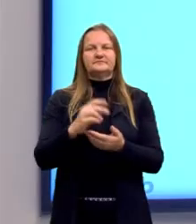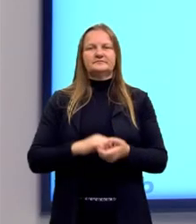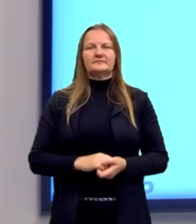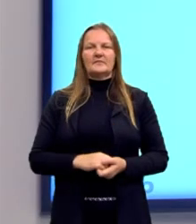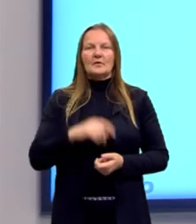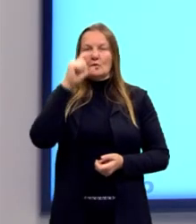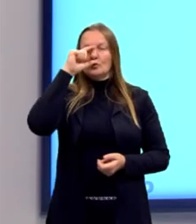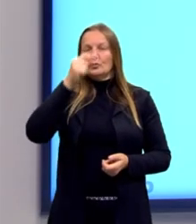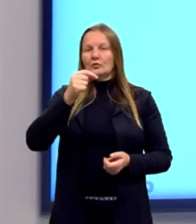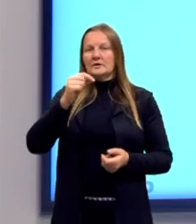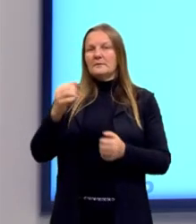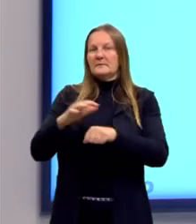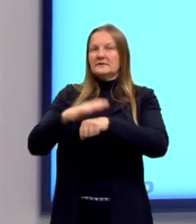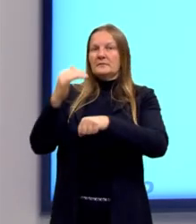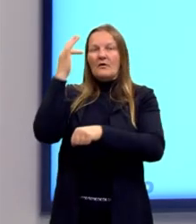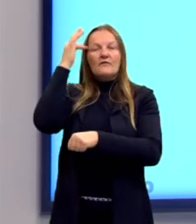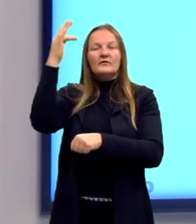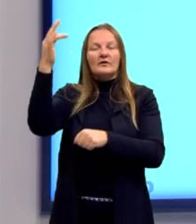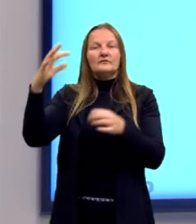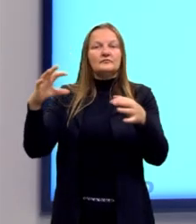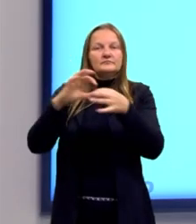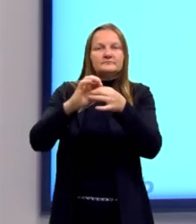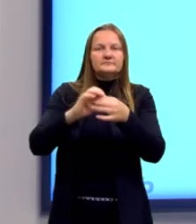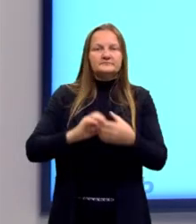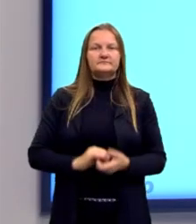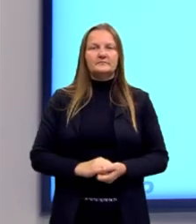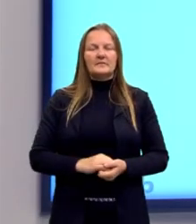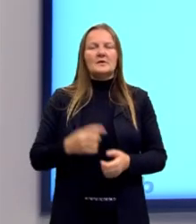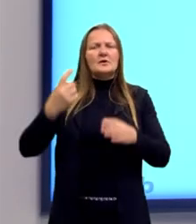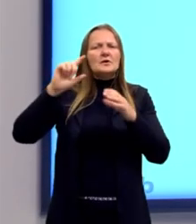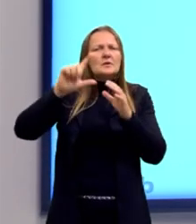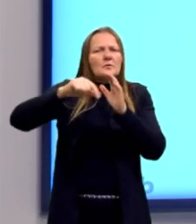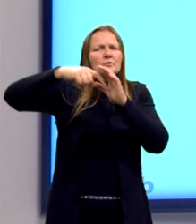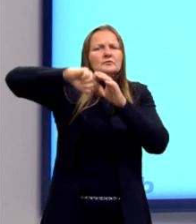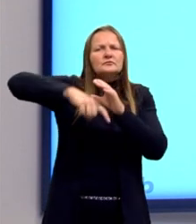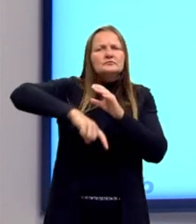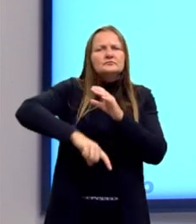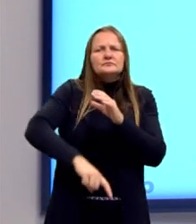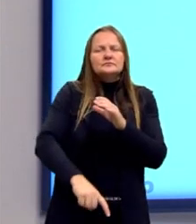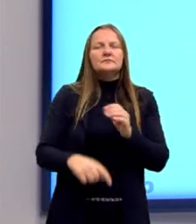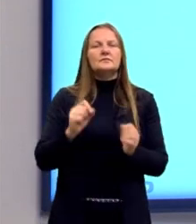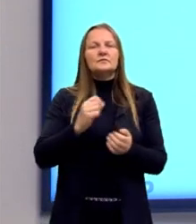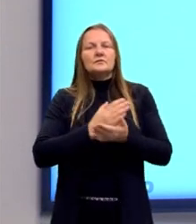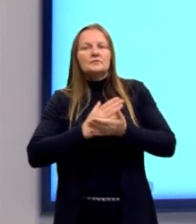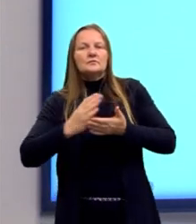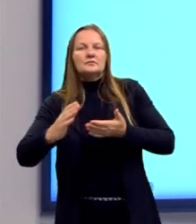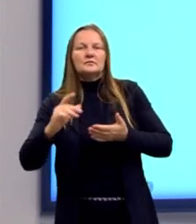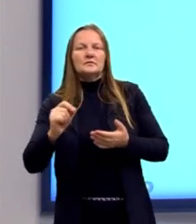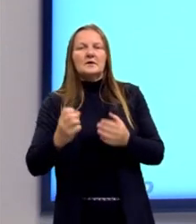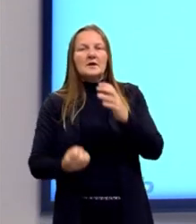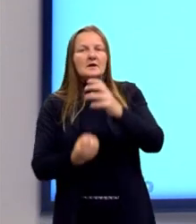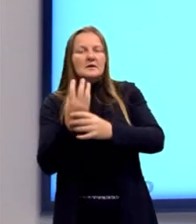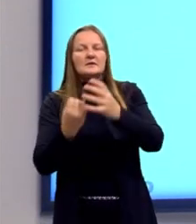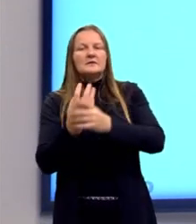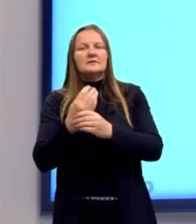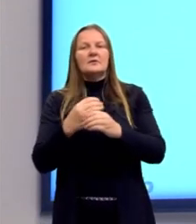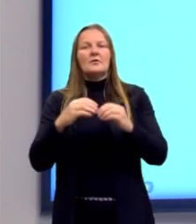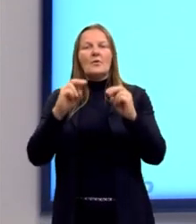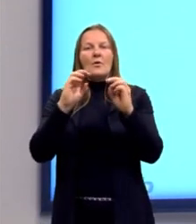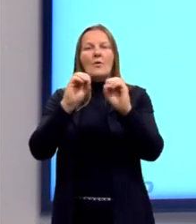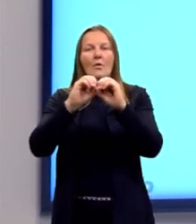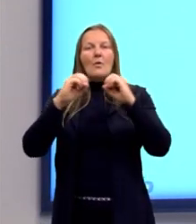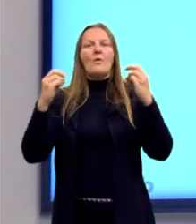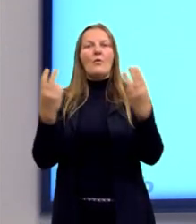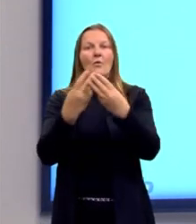Mas ele se aprofunda, os direitos humanos se aprofundam a partir da criação da ONU. O que